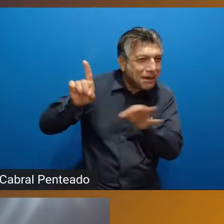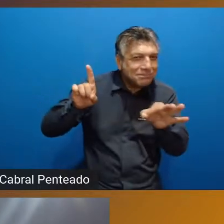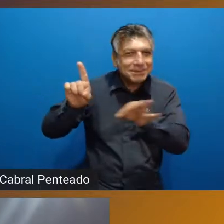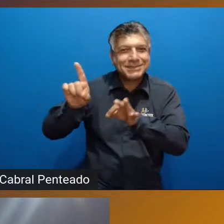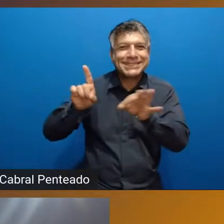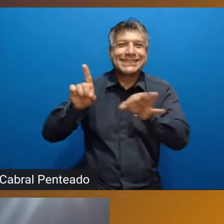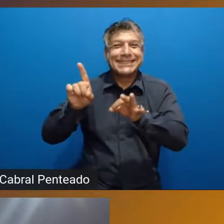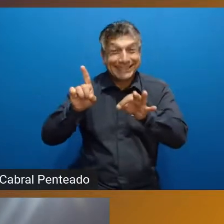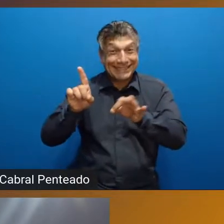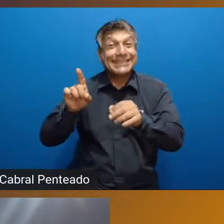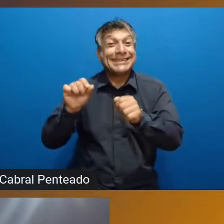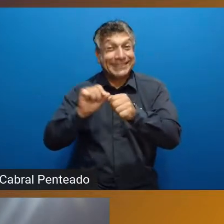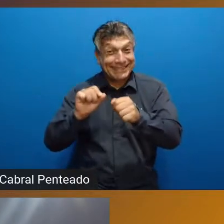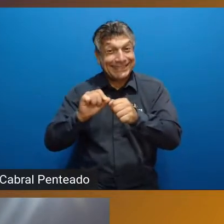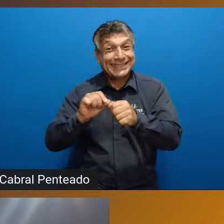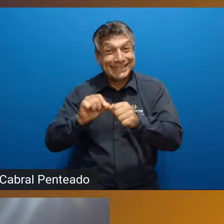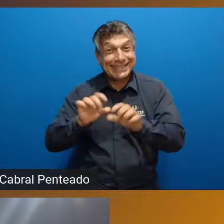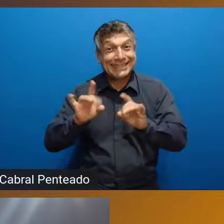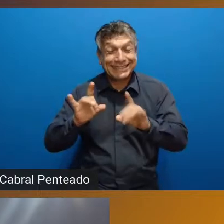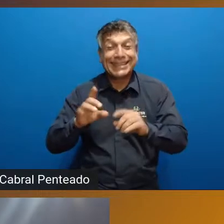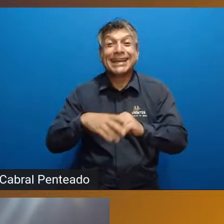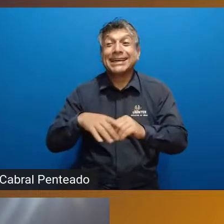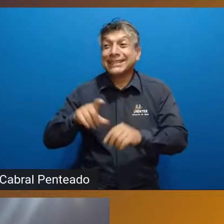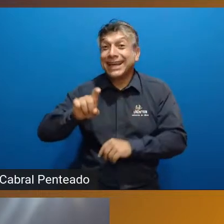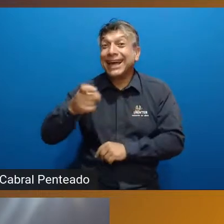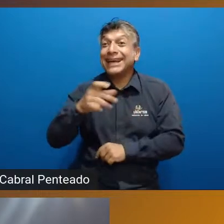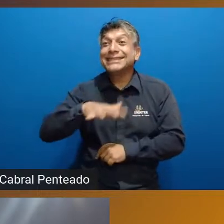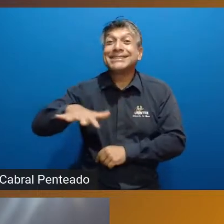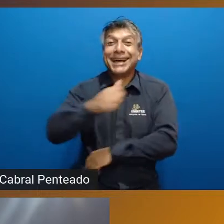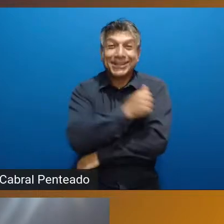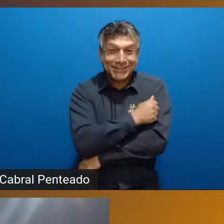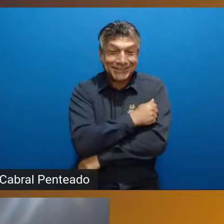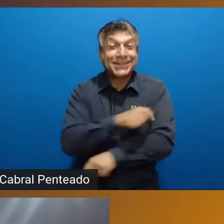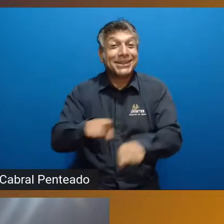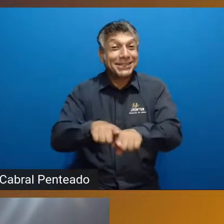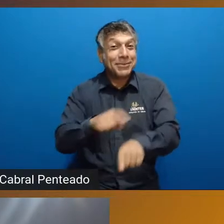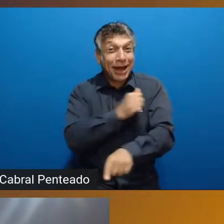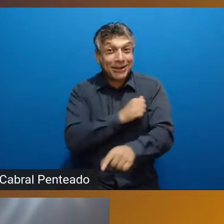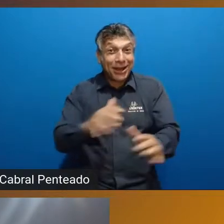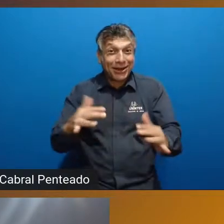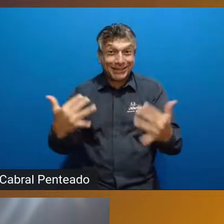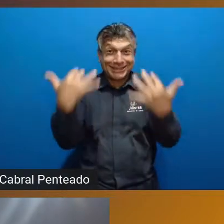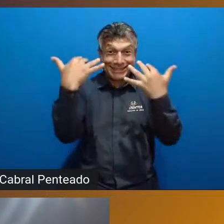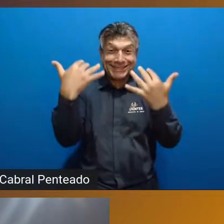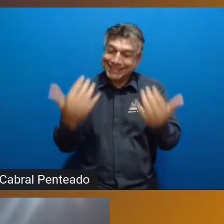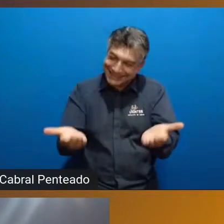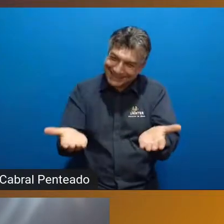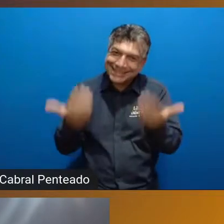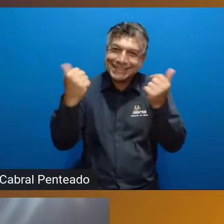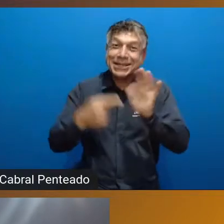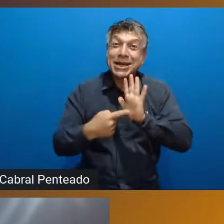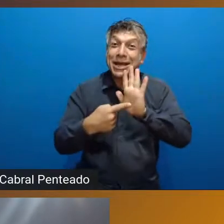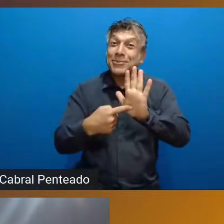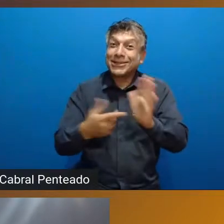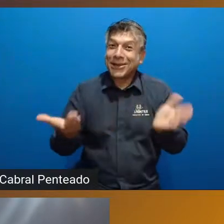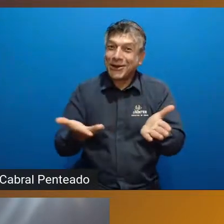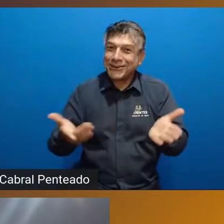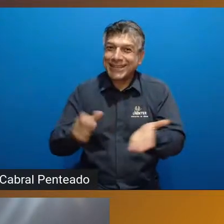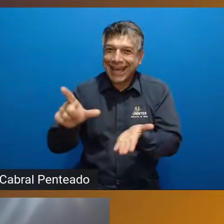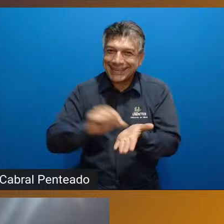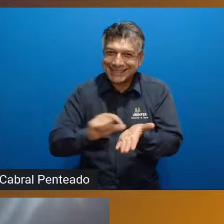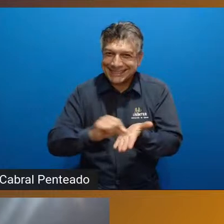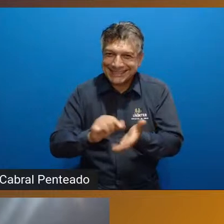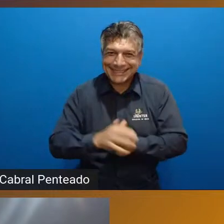às questões do egresso. e a todos vocês, os alunos que aceitaram o desafio, estão participando aqui conosco.